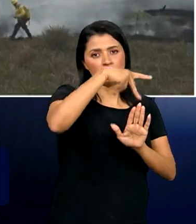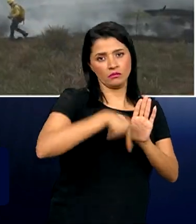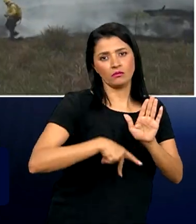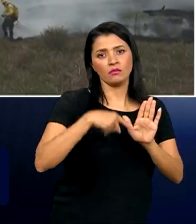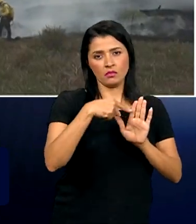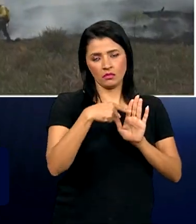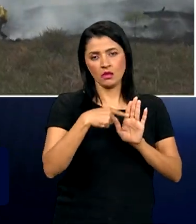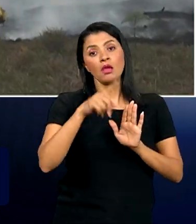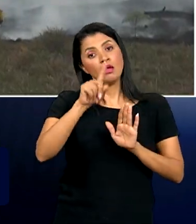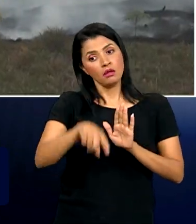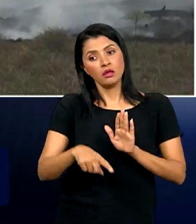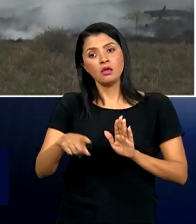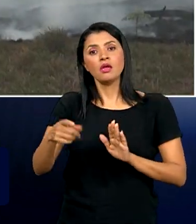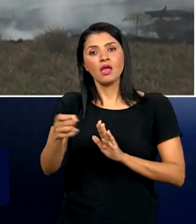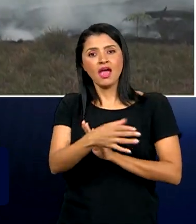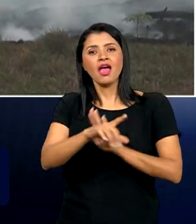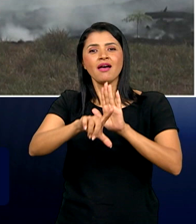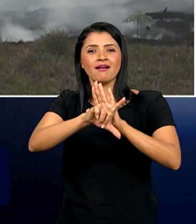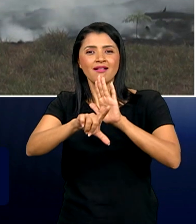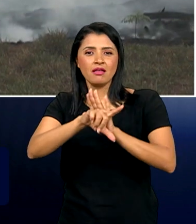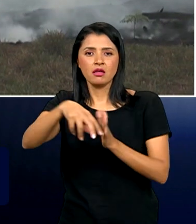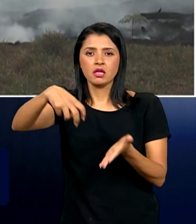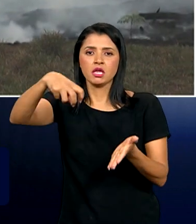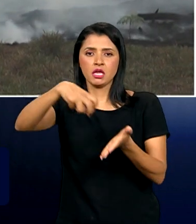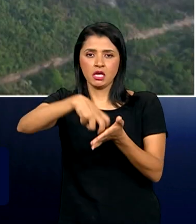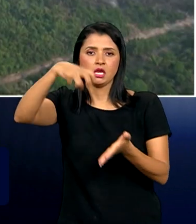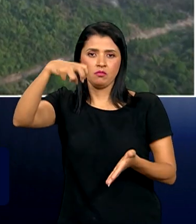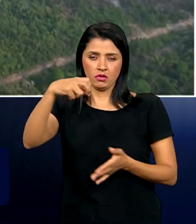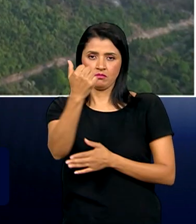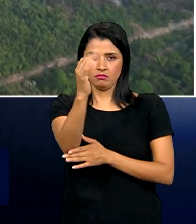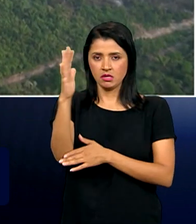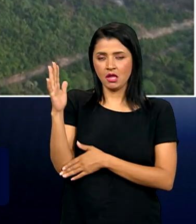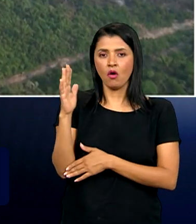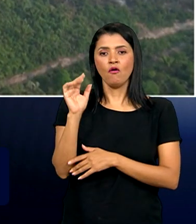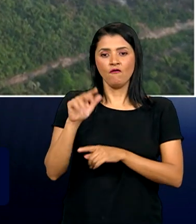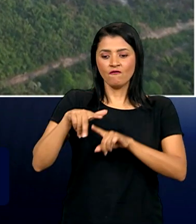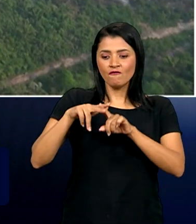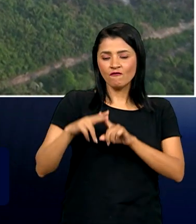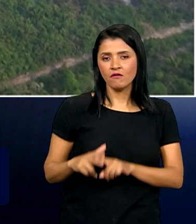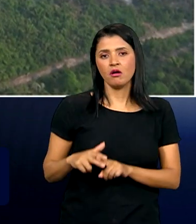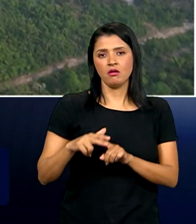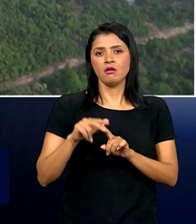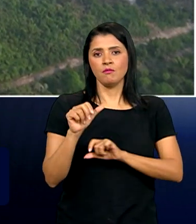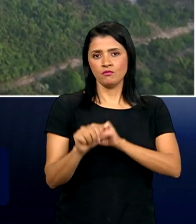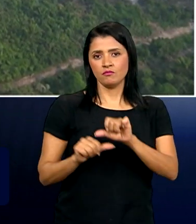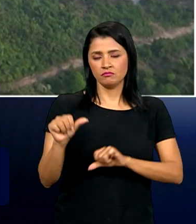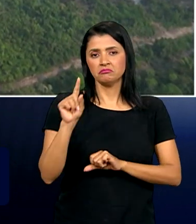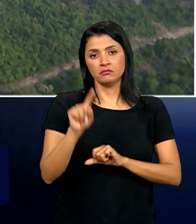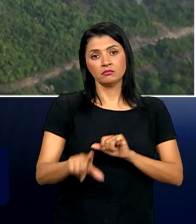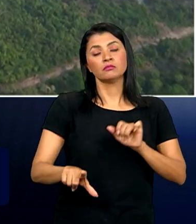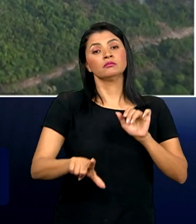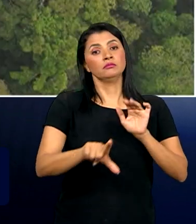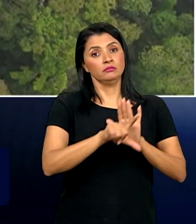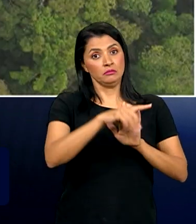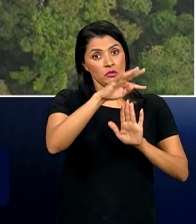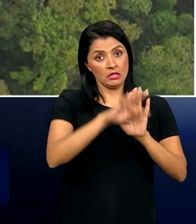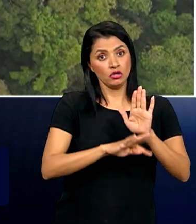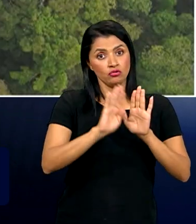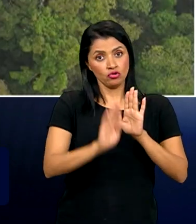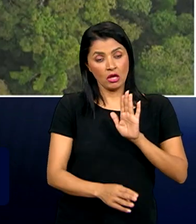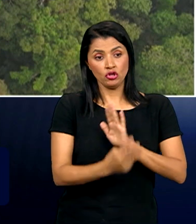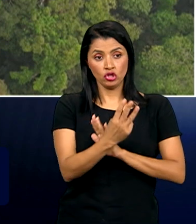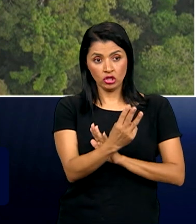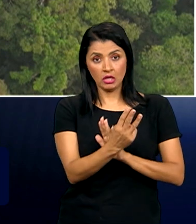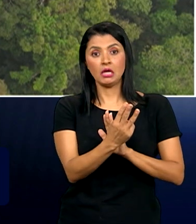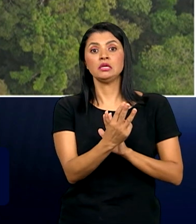que, na real, atualiza a lei de crimes ambientais. Então, gente tem um texto que aumenta de três para seis anos, né? A pena